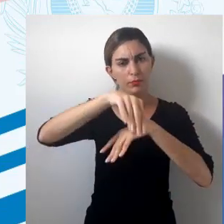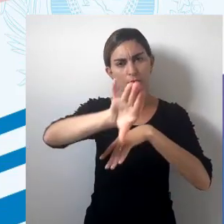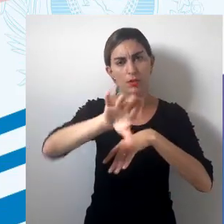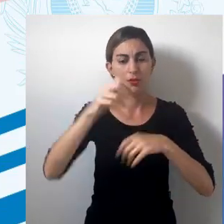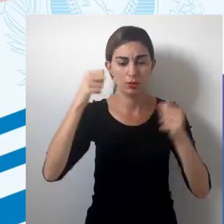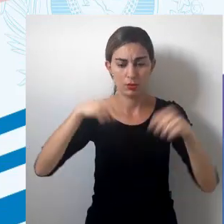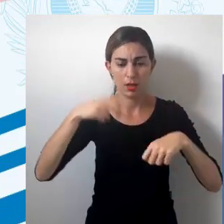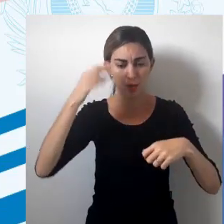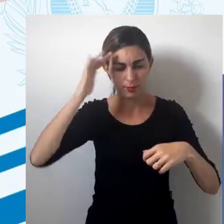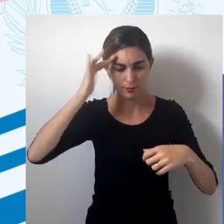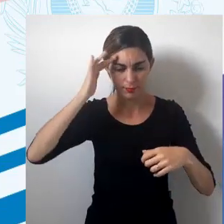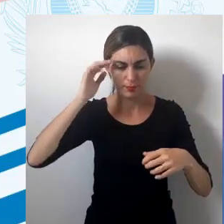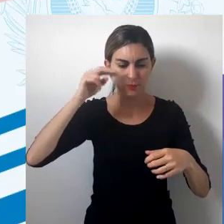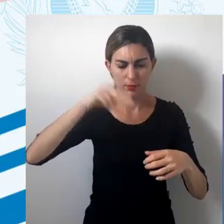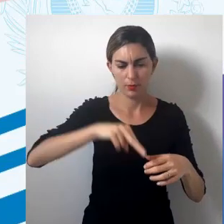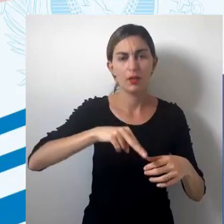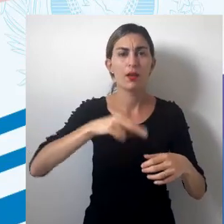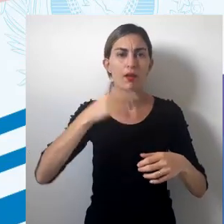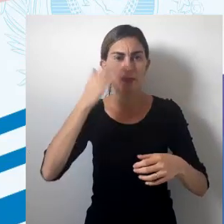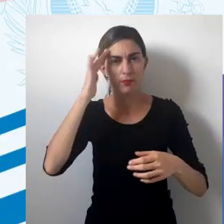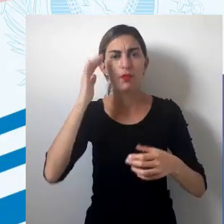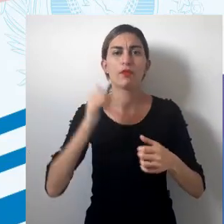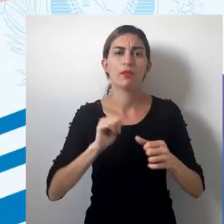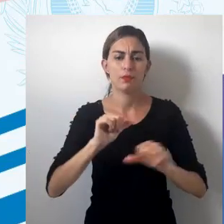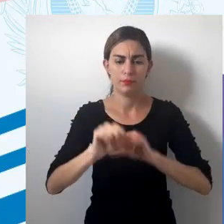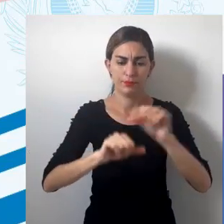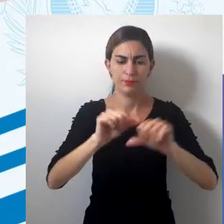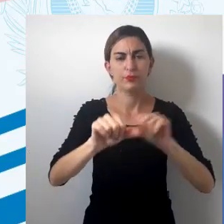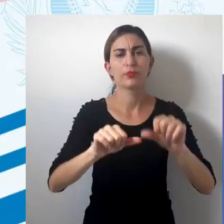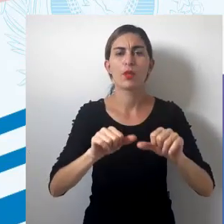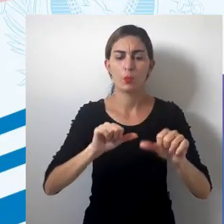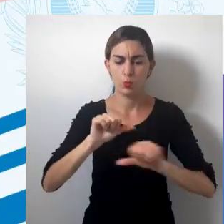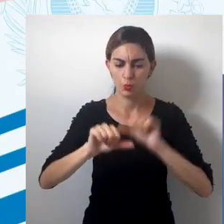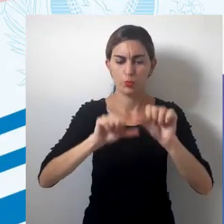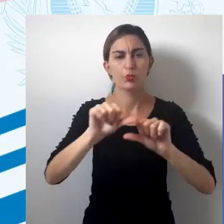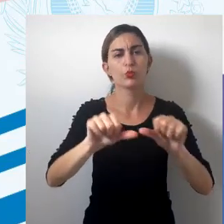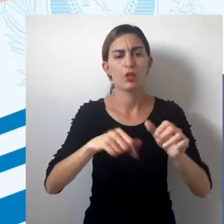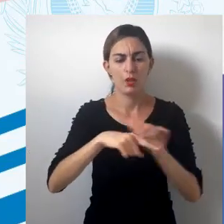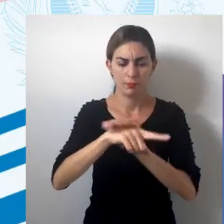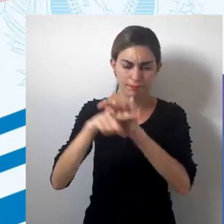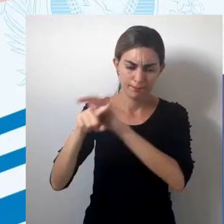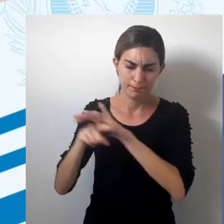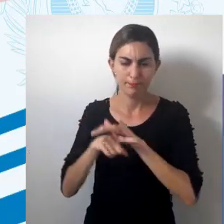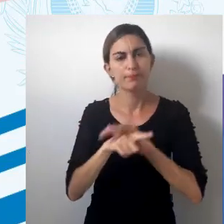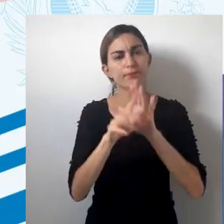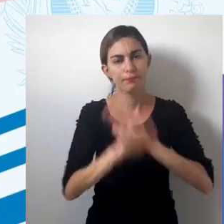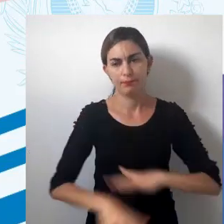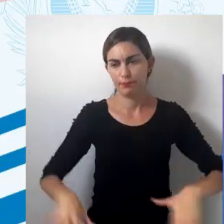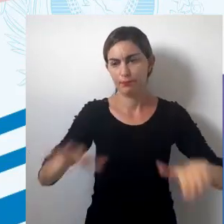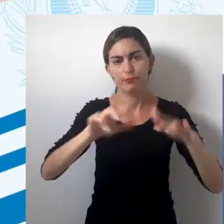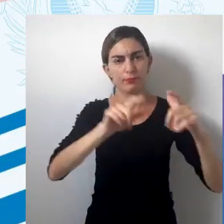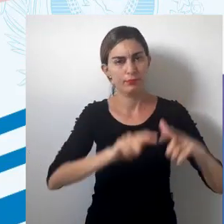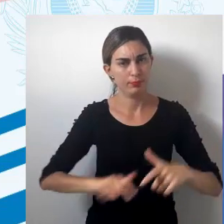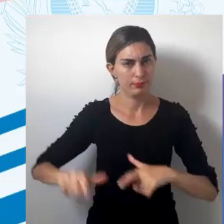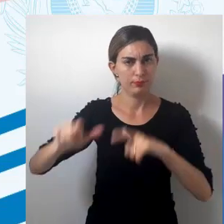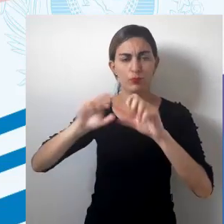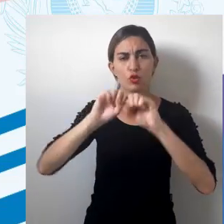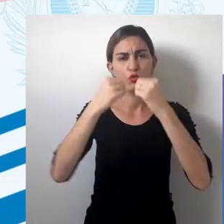as condições possíveis de interferirmos, de modificarmos, de analisarmos esse espaço